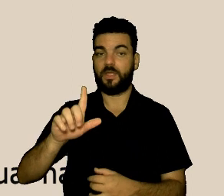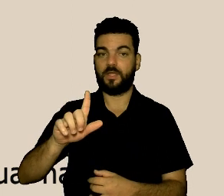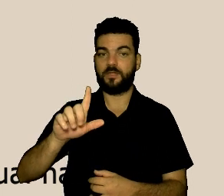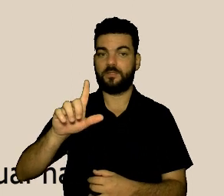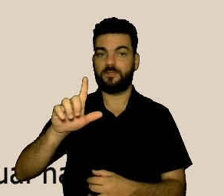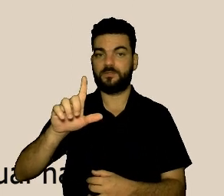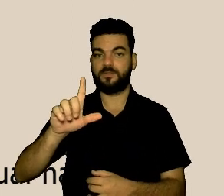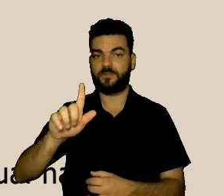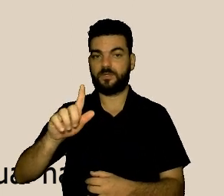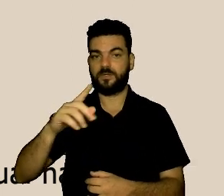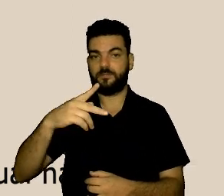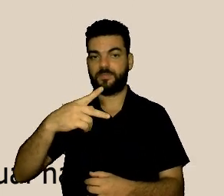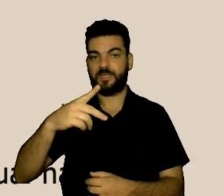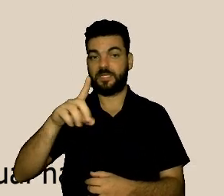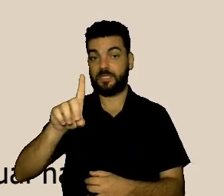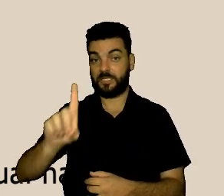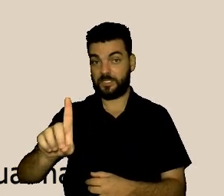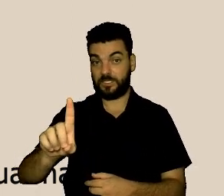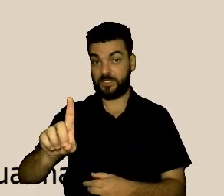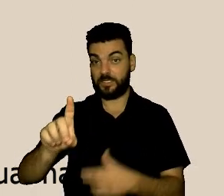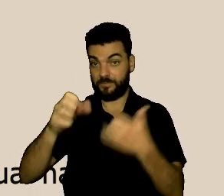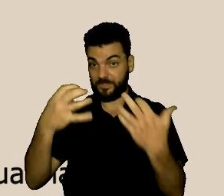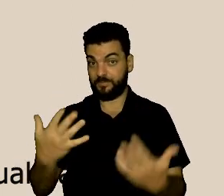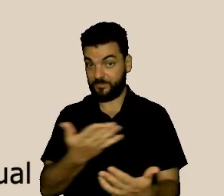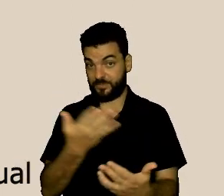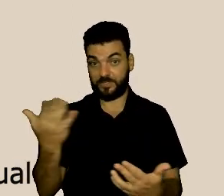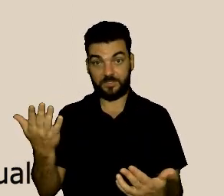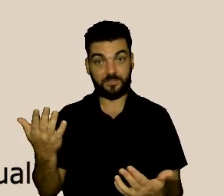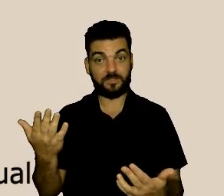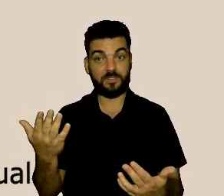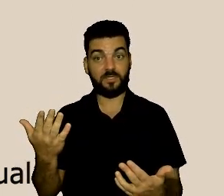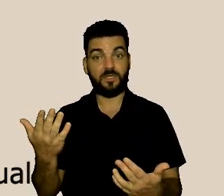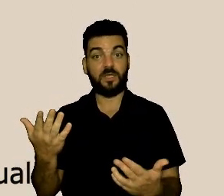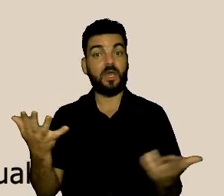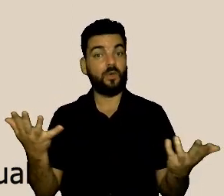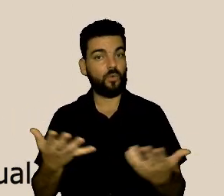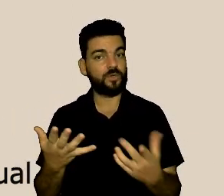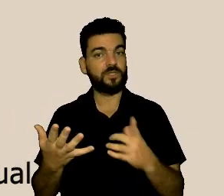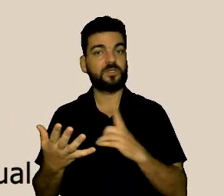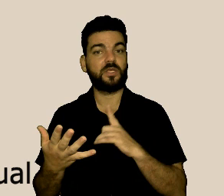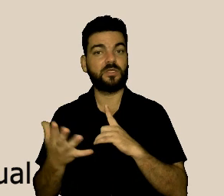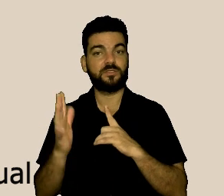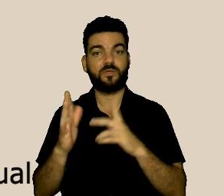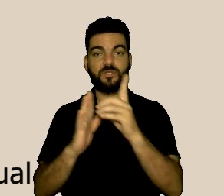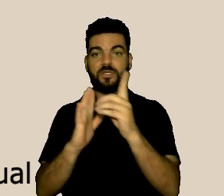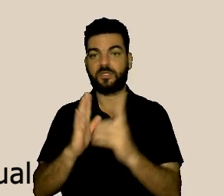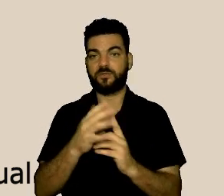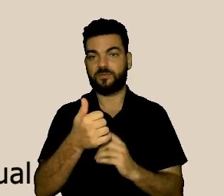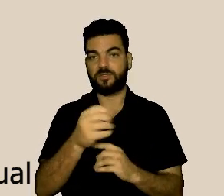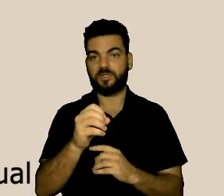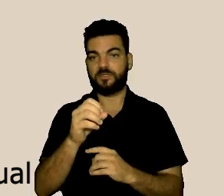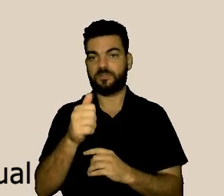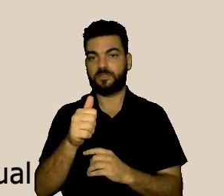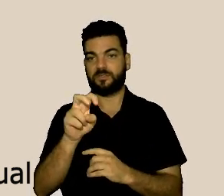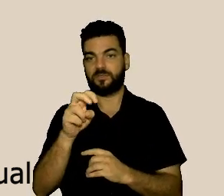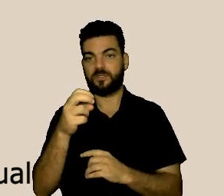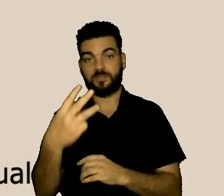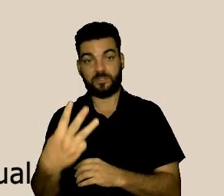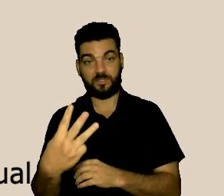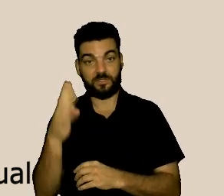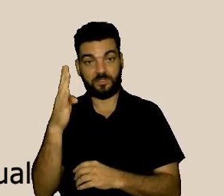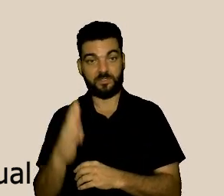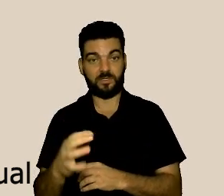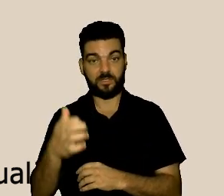temos em vigência o decreto 10.753 que dá salvaguardas ao